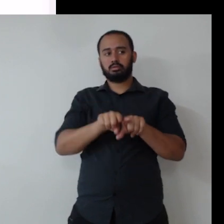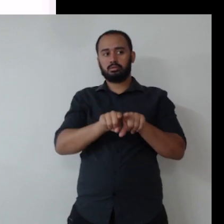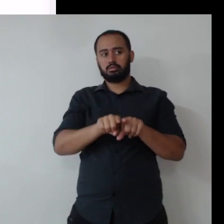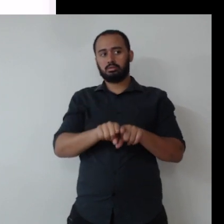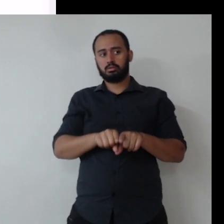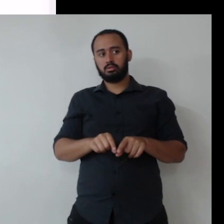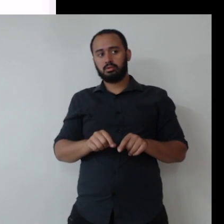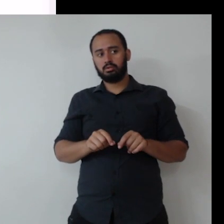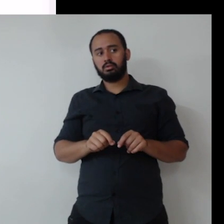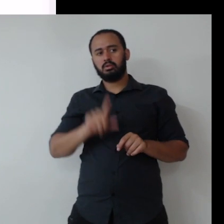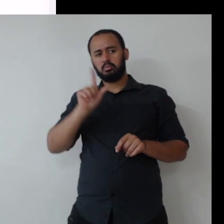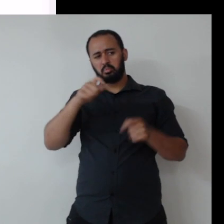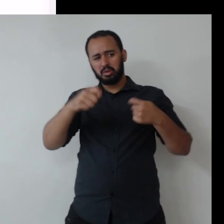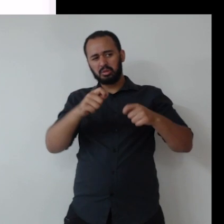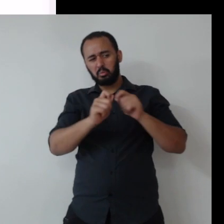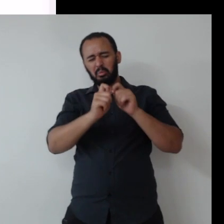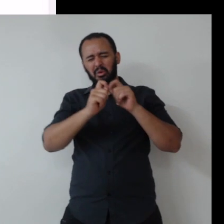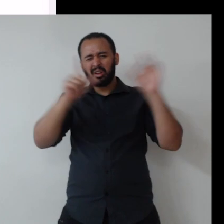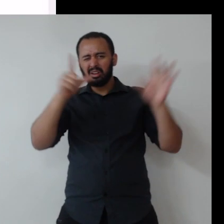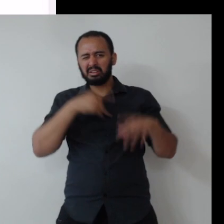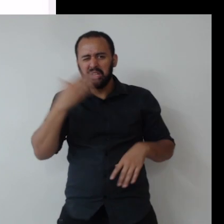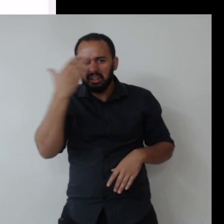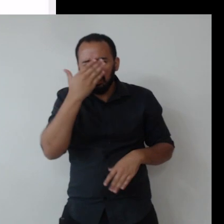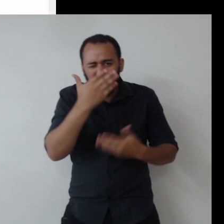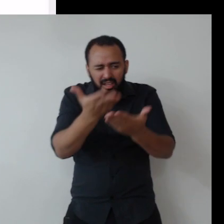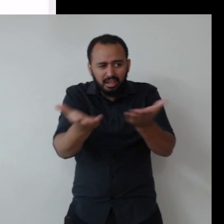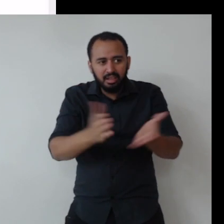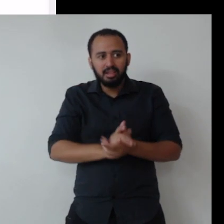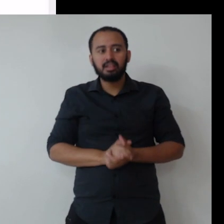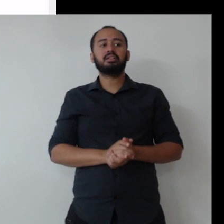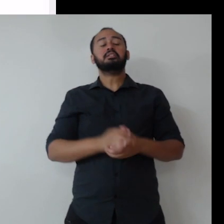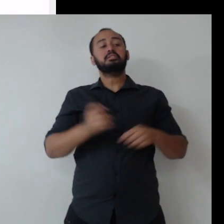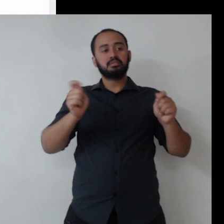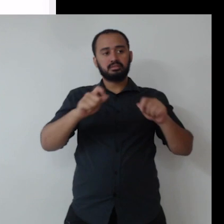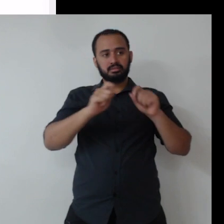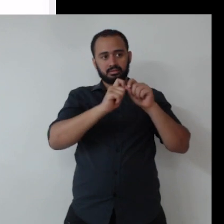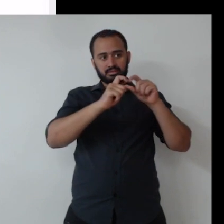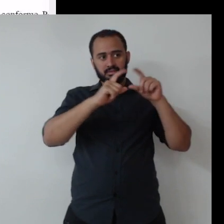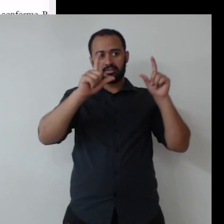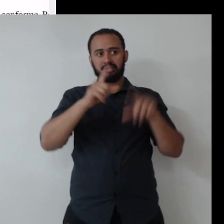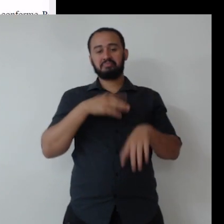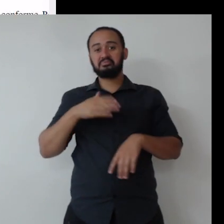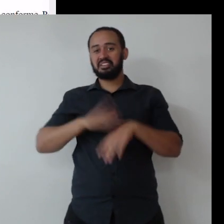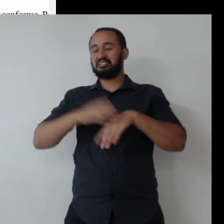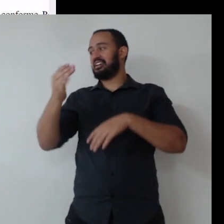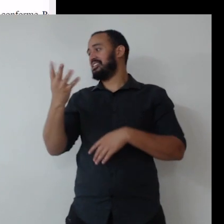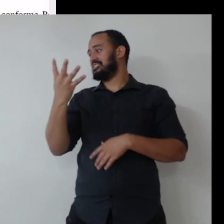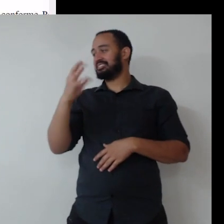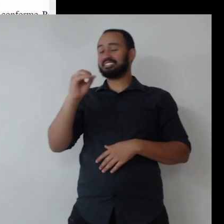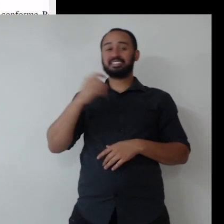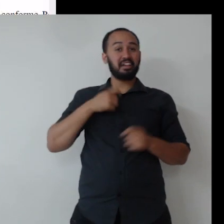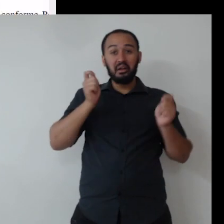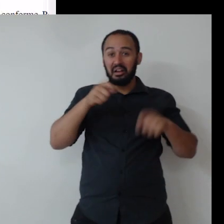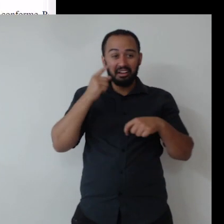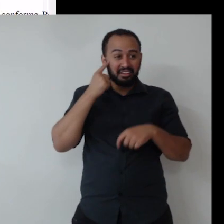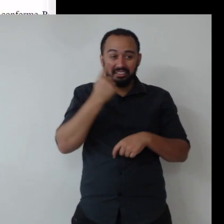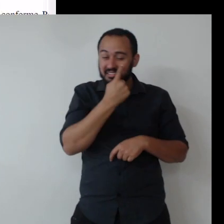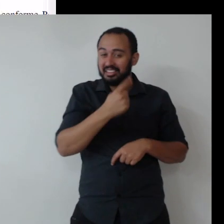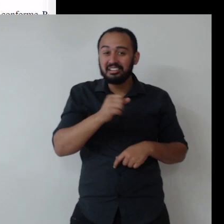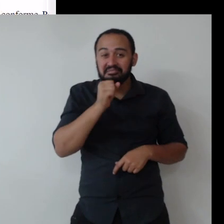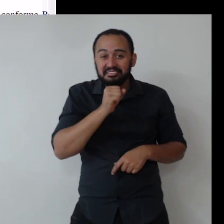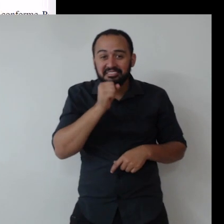aqui. Nossa, Rodrigo, está tão pequenininho. Aumenta isso aí. A gente não está enxergando, não. Está pequeno? É, a gente já tem mais de 40. E agora? Aí.